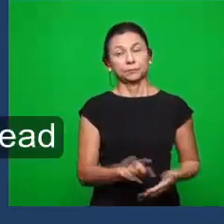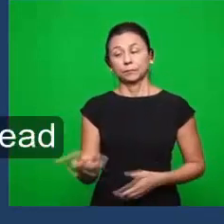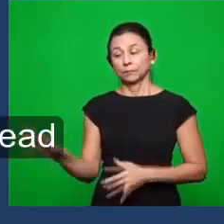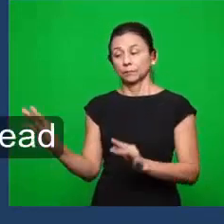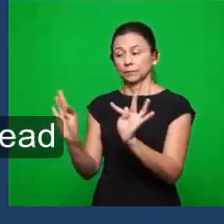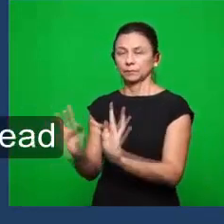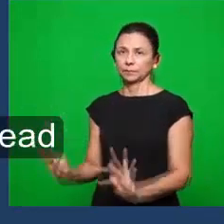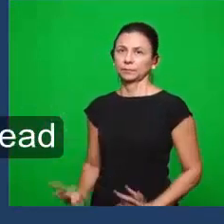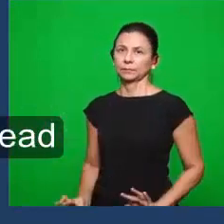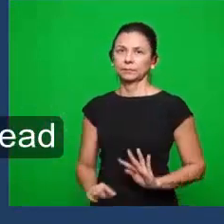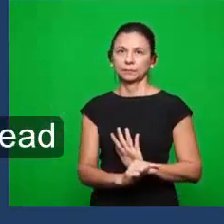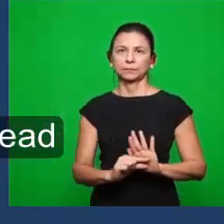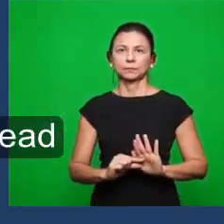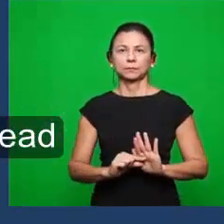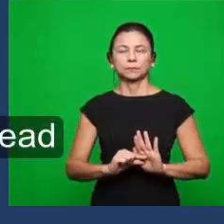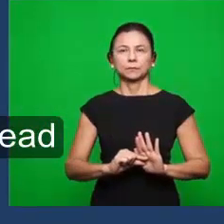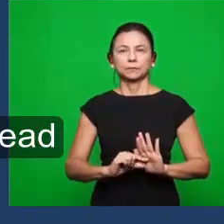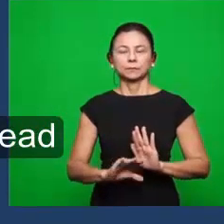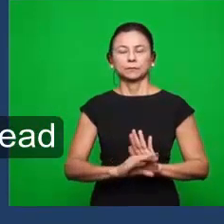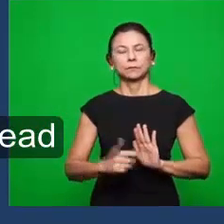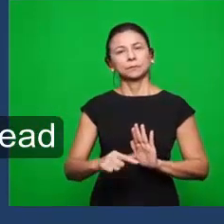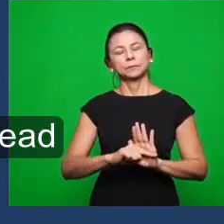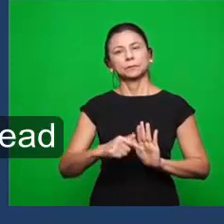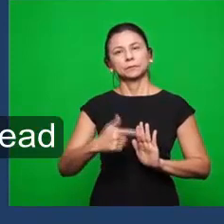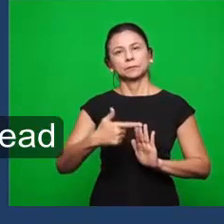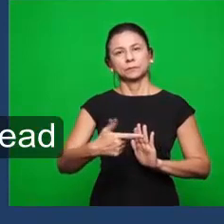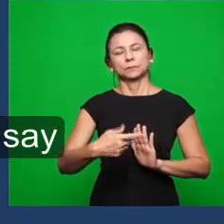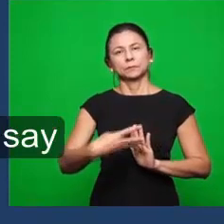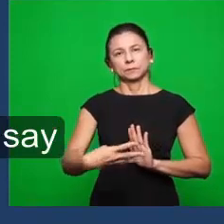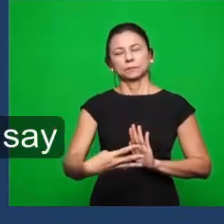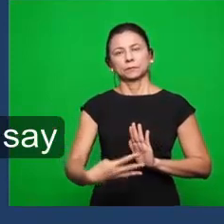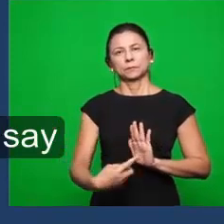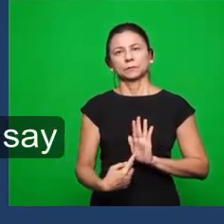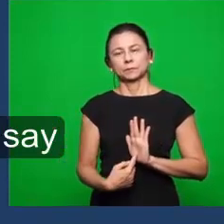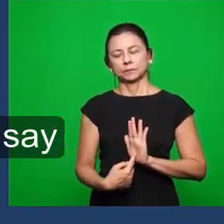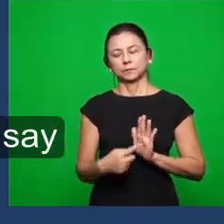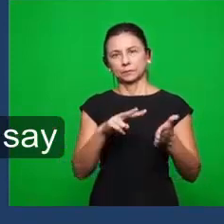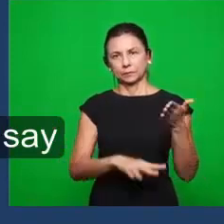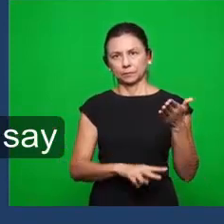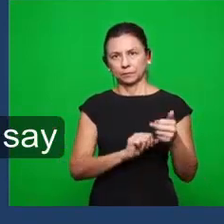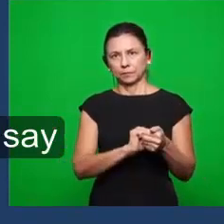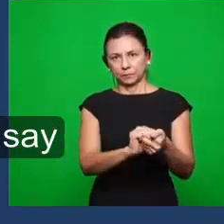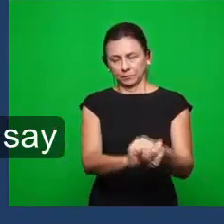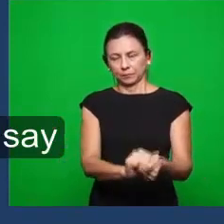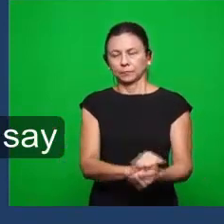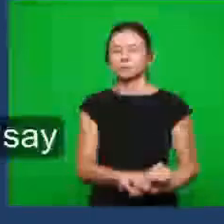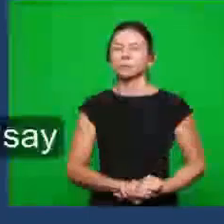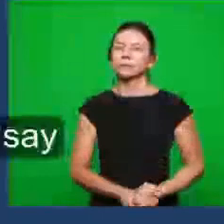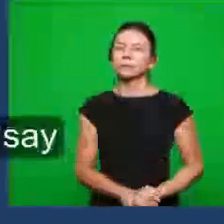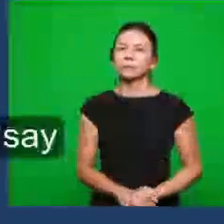Tiatira nós vamos ver no capítulo 2, no versículo 24, que nós vamos ler com os irmãos aqui. Diz,